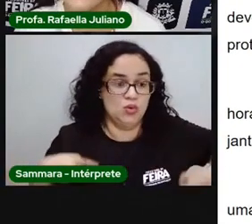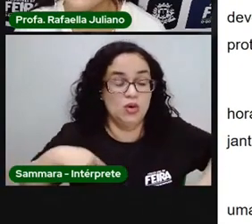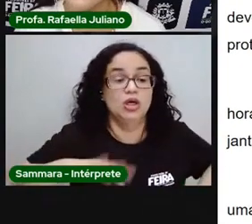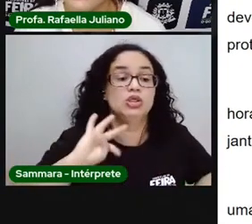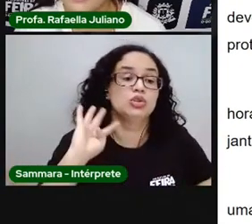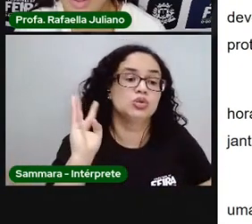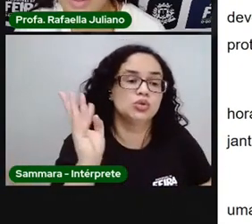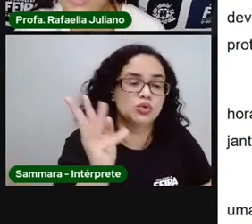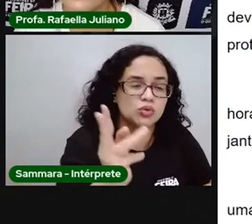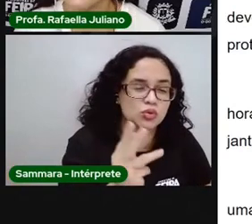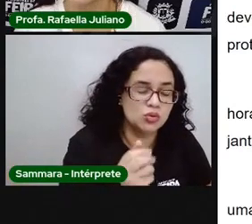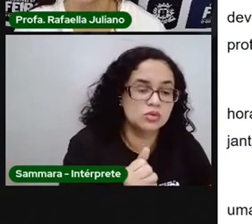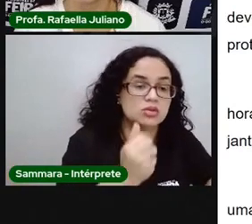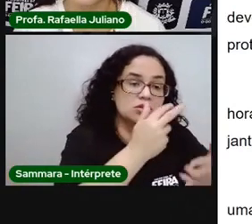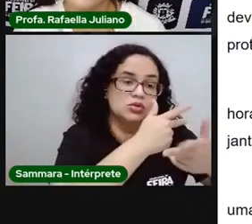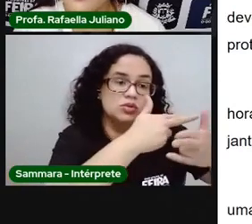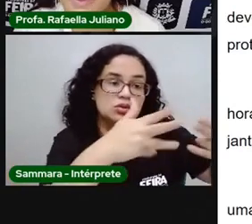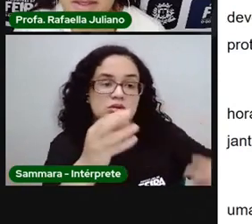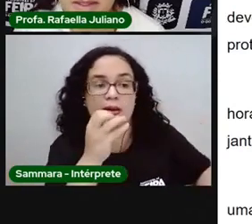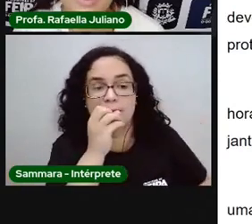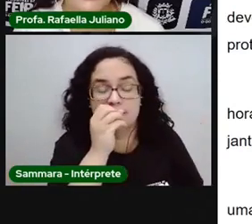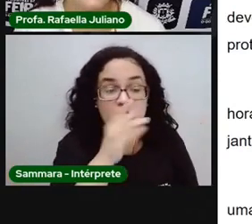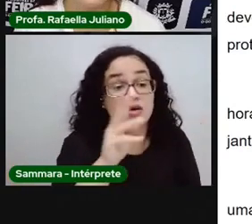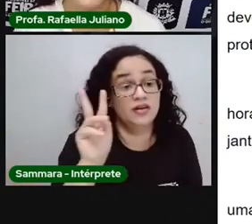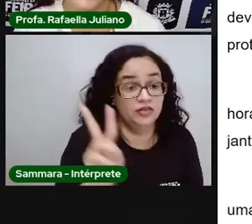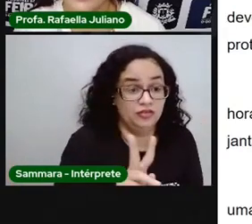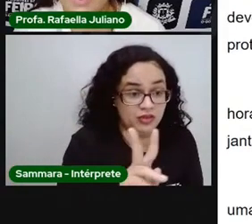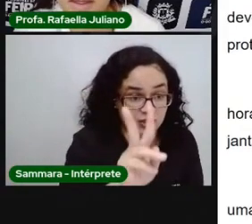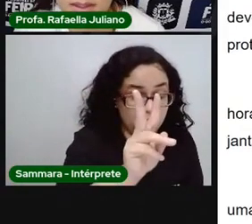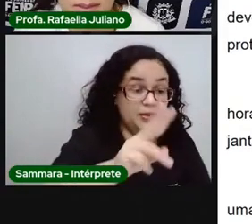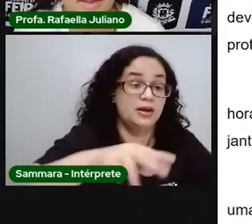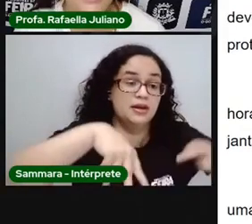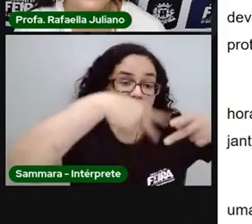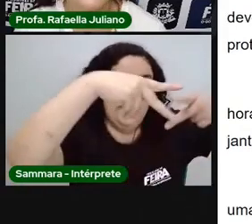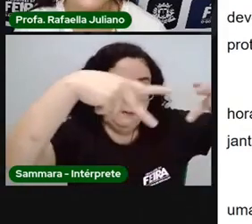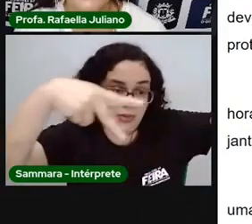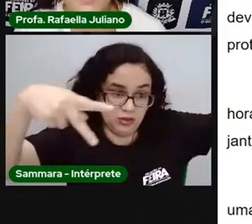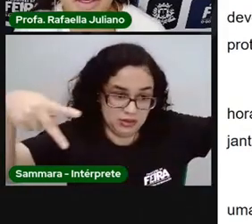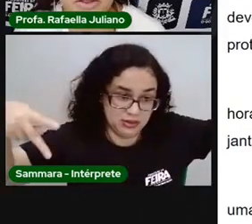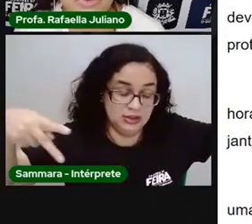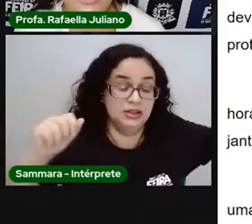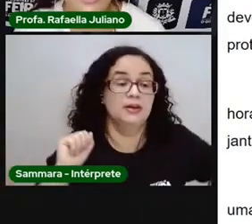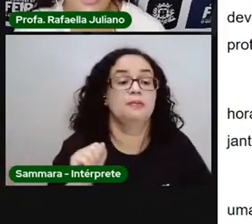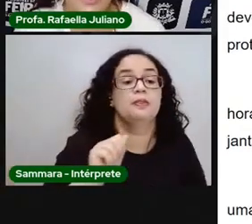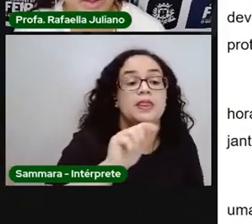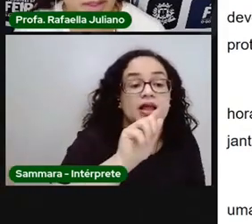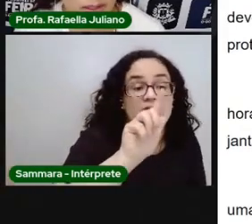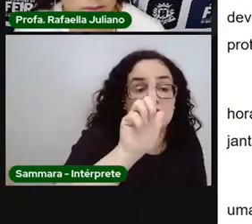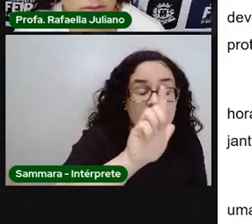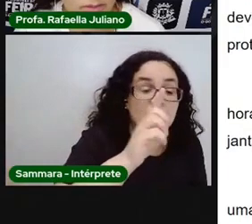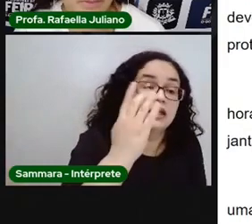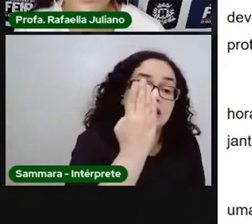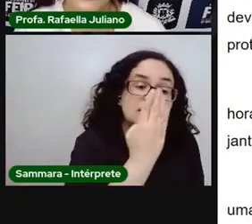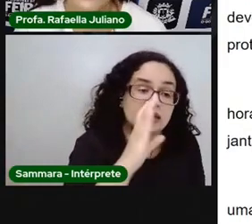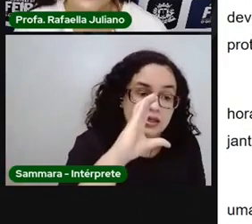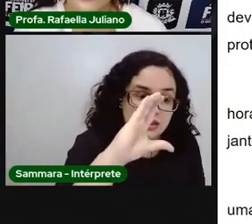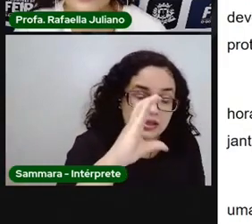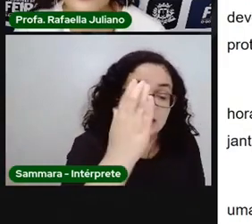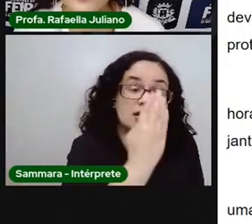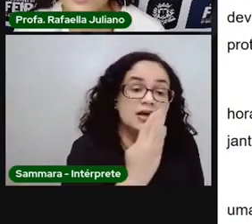nutrientes necessários, tais como vitaminas, proteínas, lipídios e carboidratos.